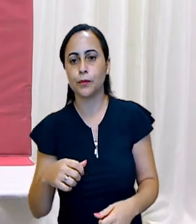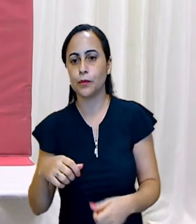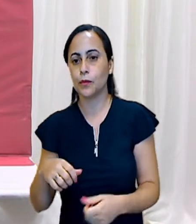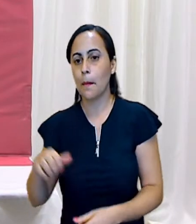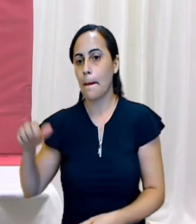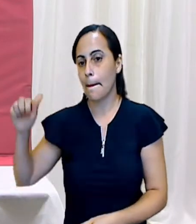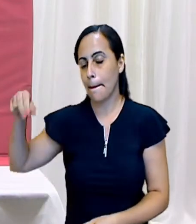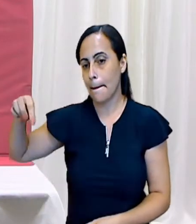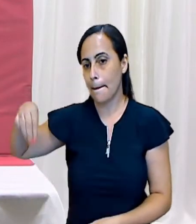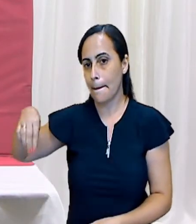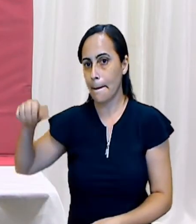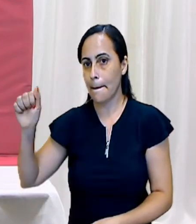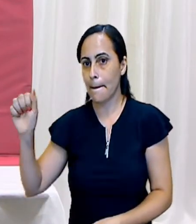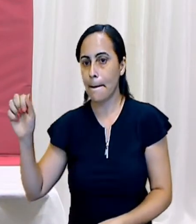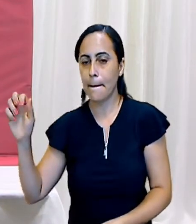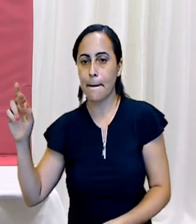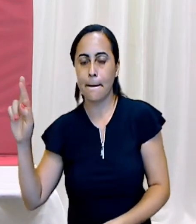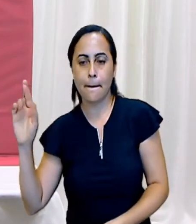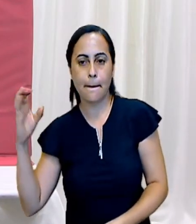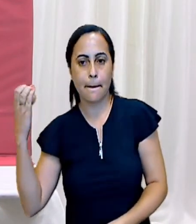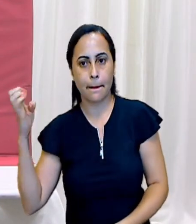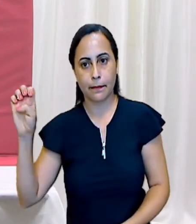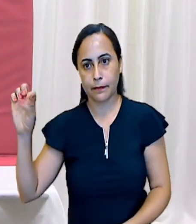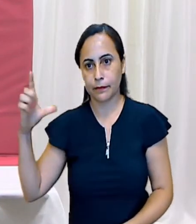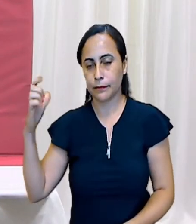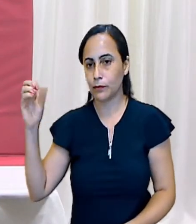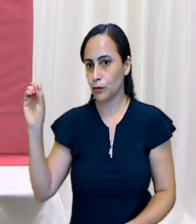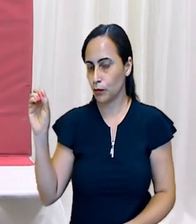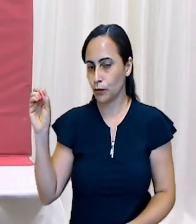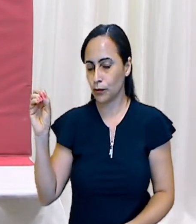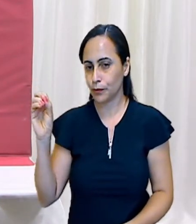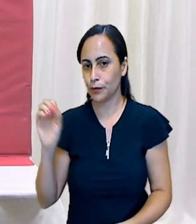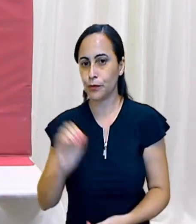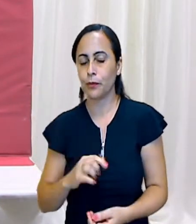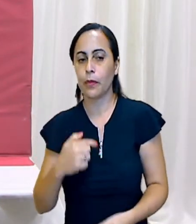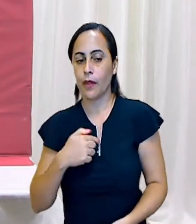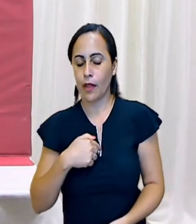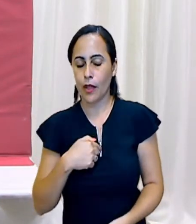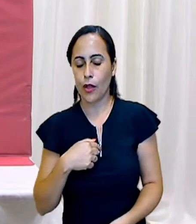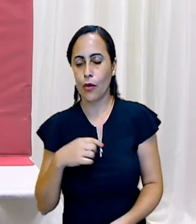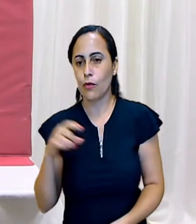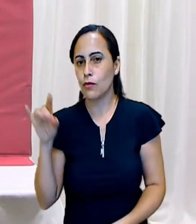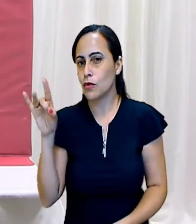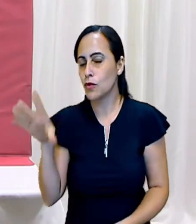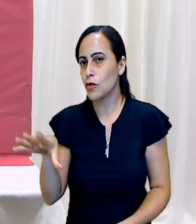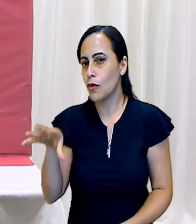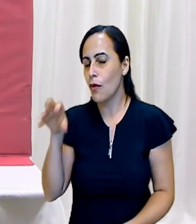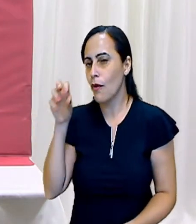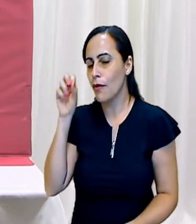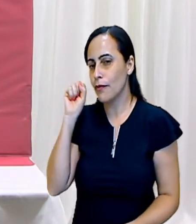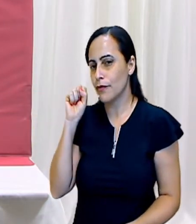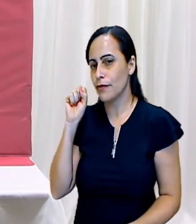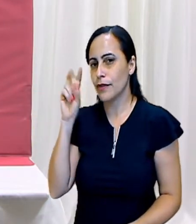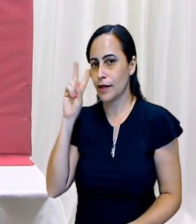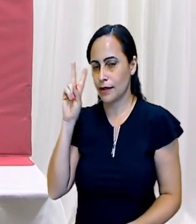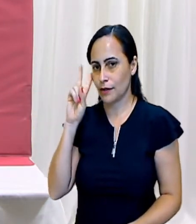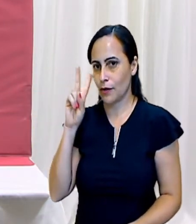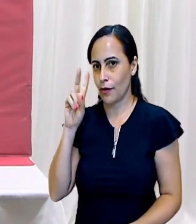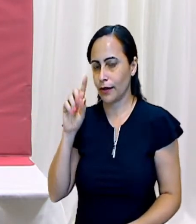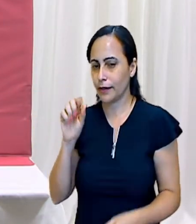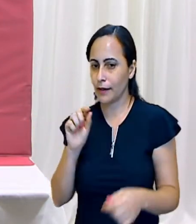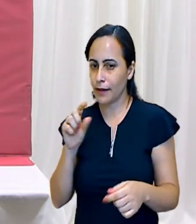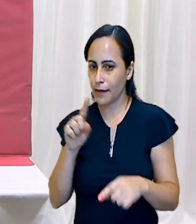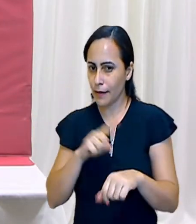Eu vou ficar assim como vocês, só ouvindo a história do Marcelo. E daqui a pouquinho eu